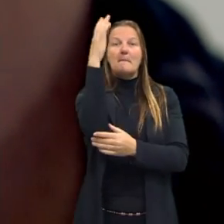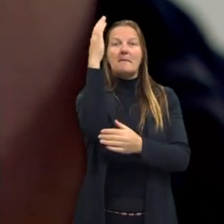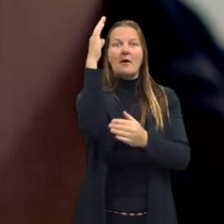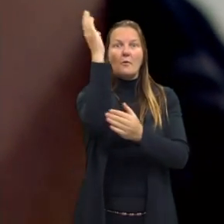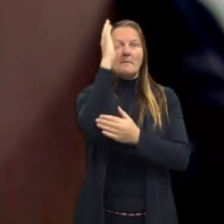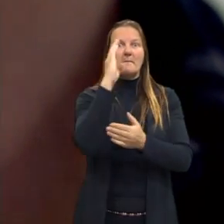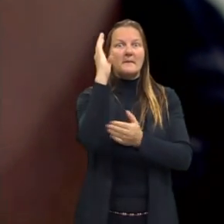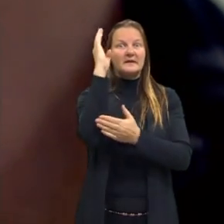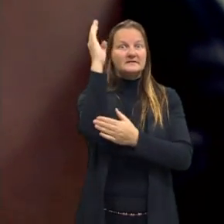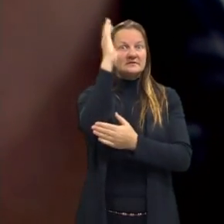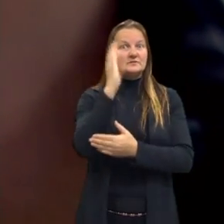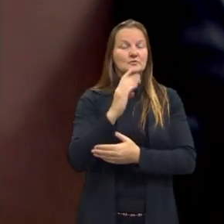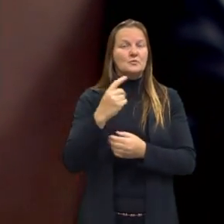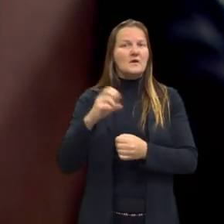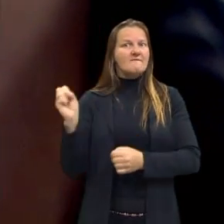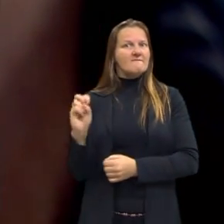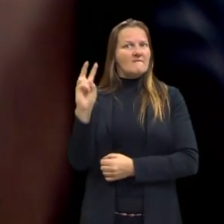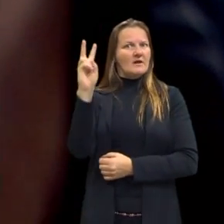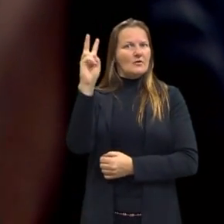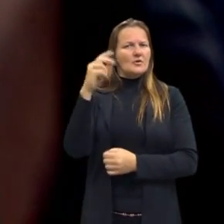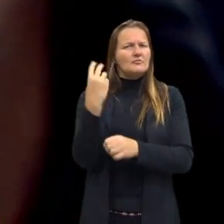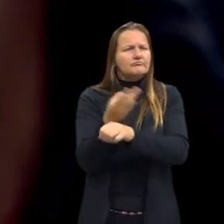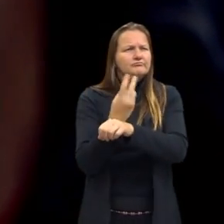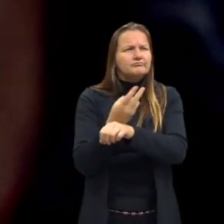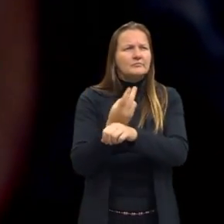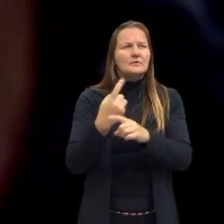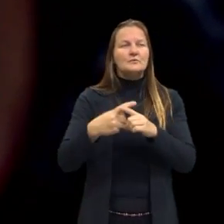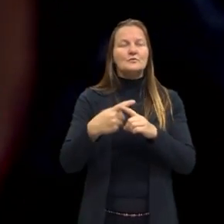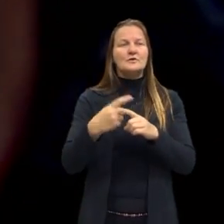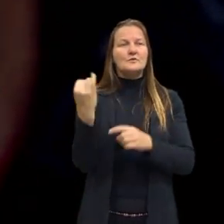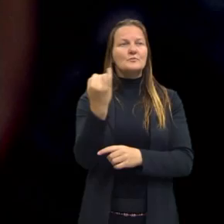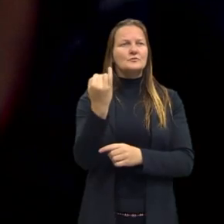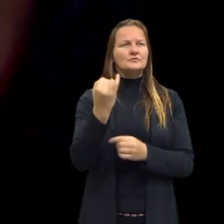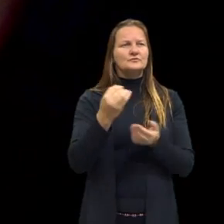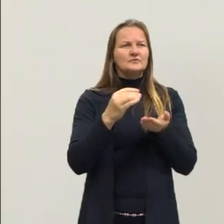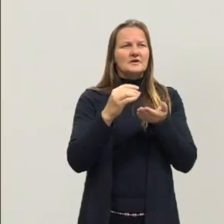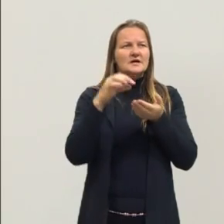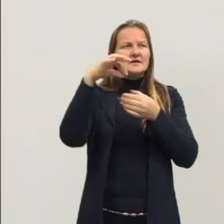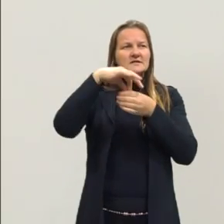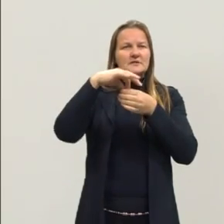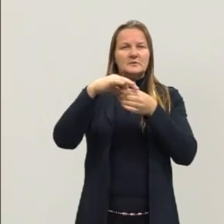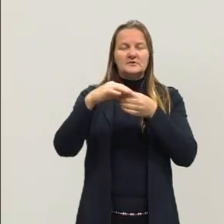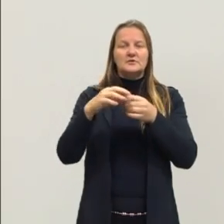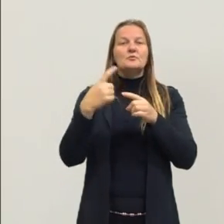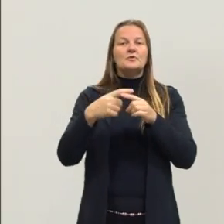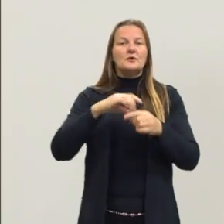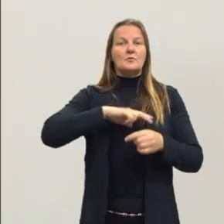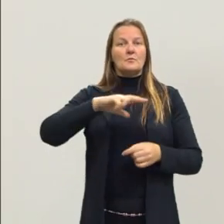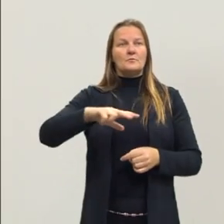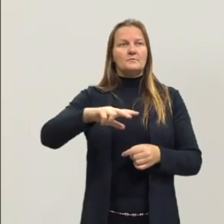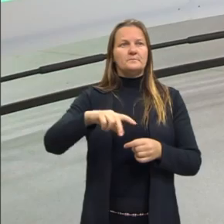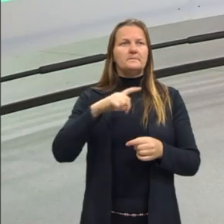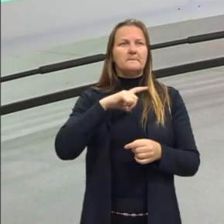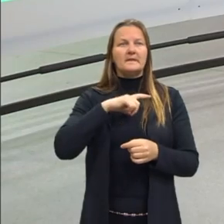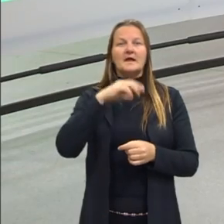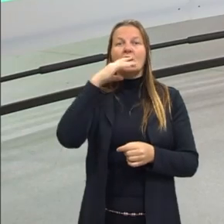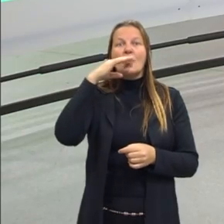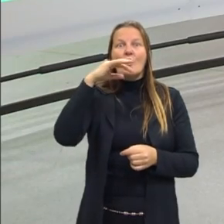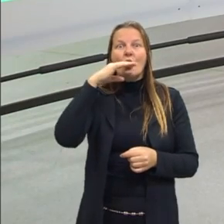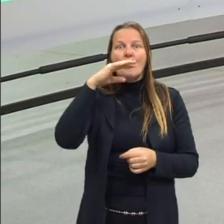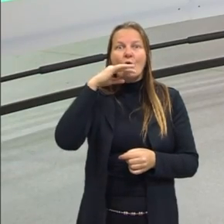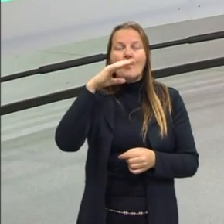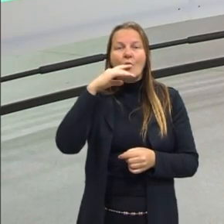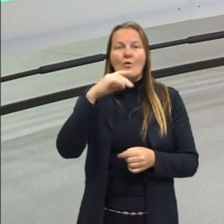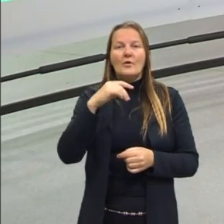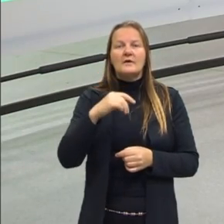era tão valioso, era tão procurado por esses colonizadores portugueses? Porque ele tinha essa cor, a madeira tem uma